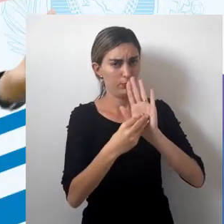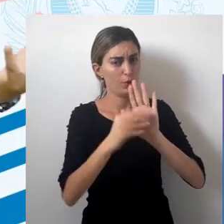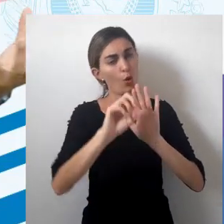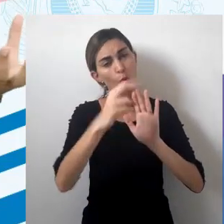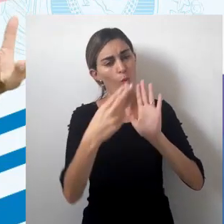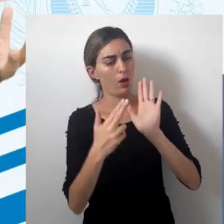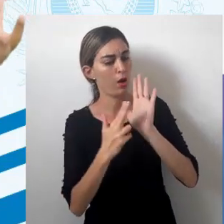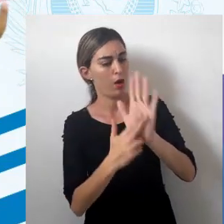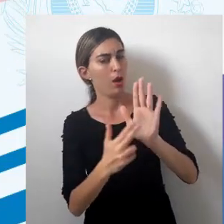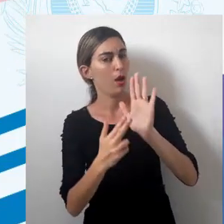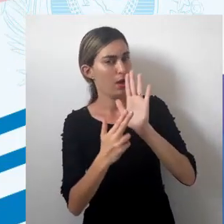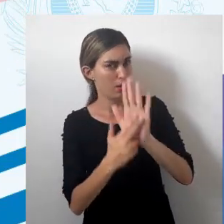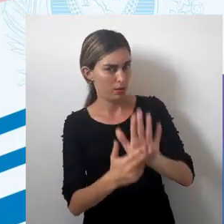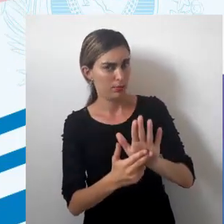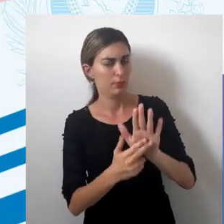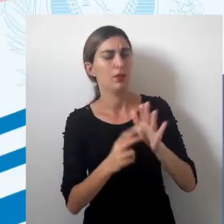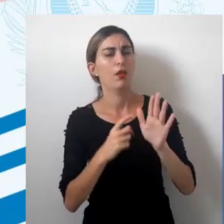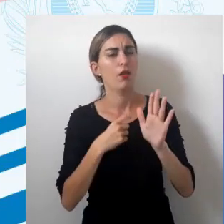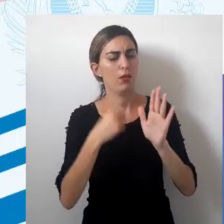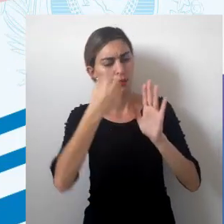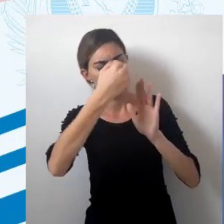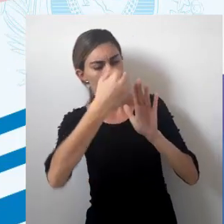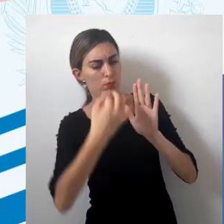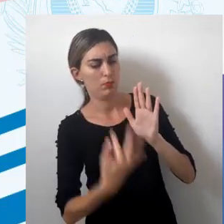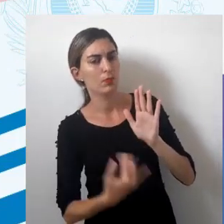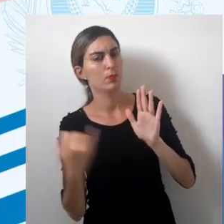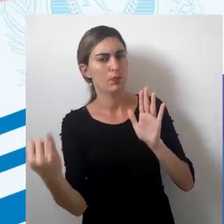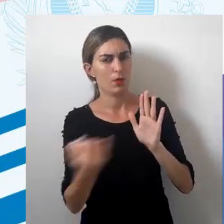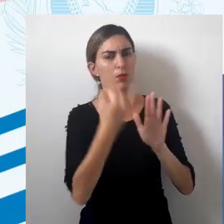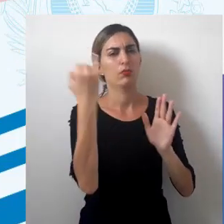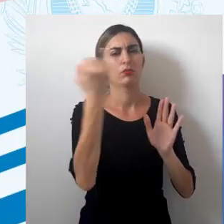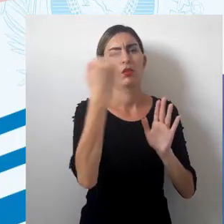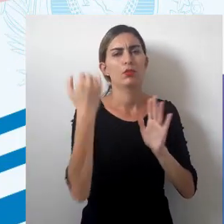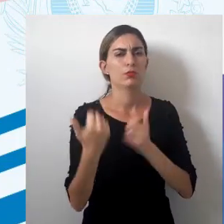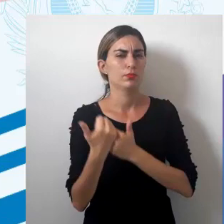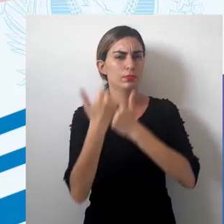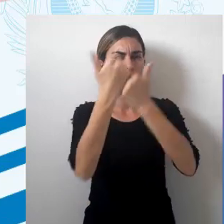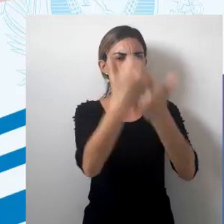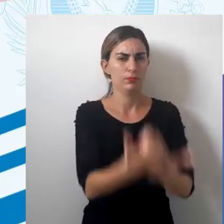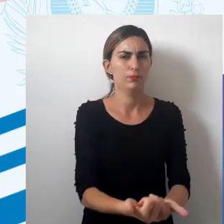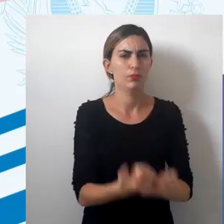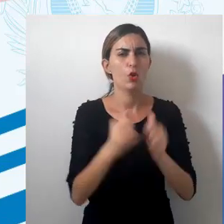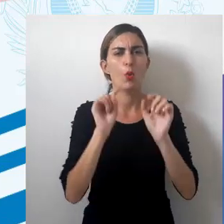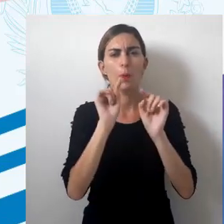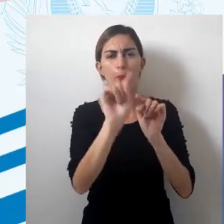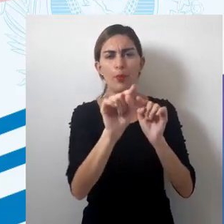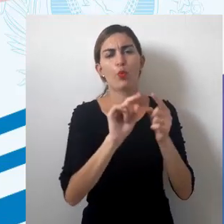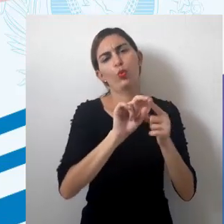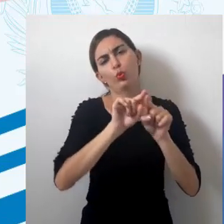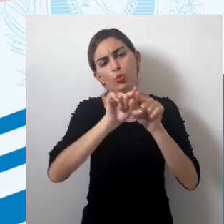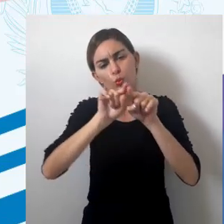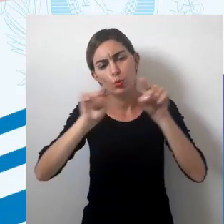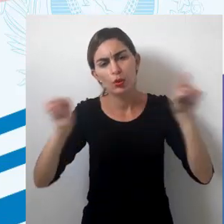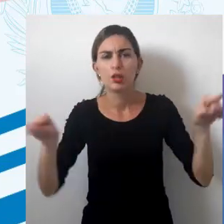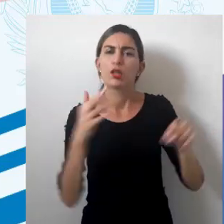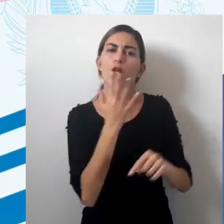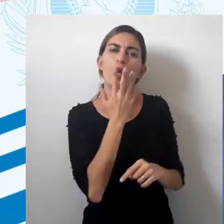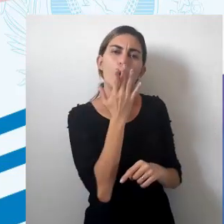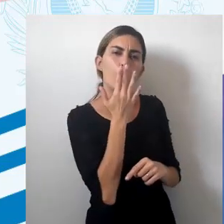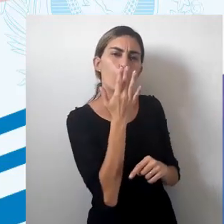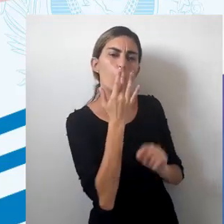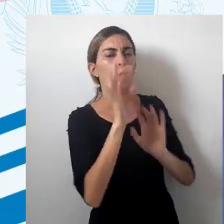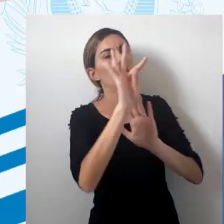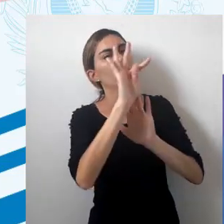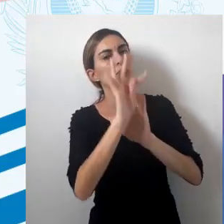na carta, na representação, eles são fundamentalmente representados por pontos, linhas, texturas, cores e